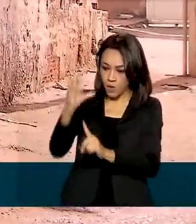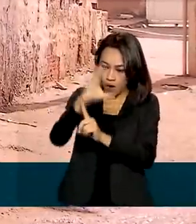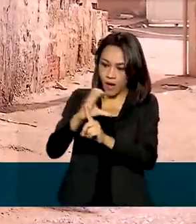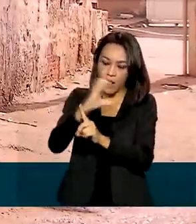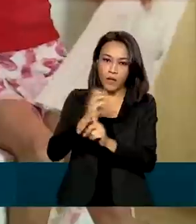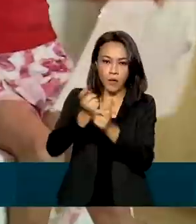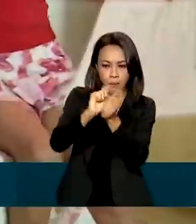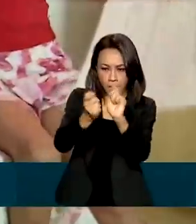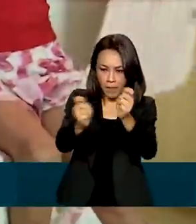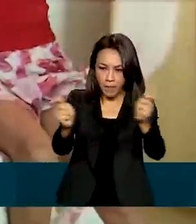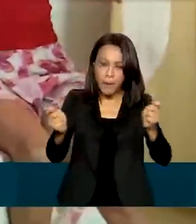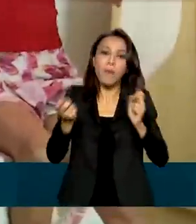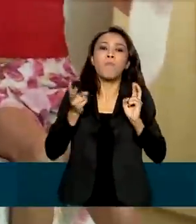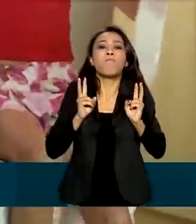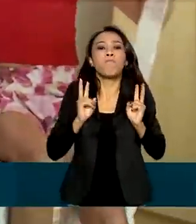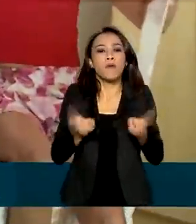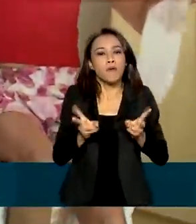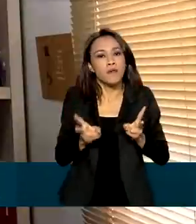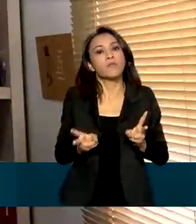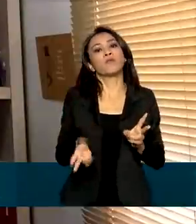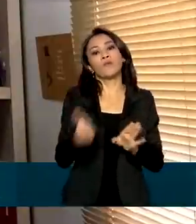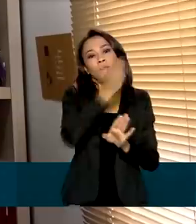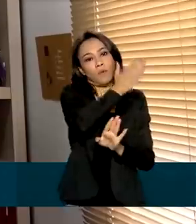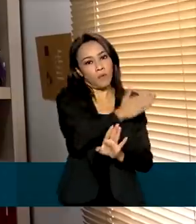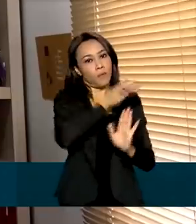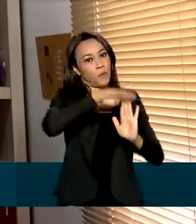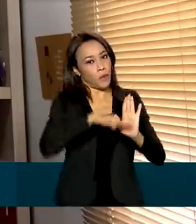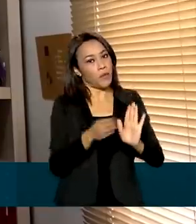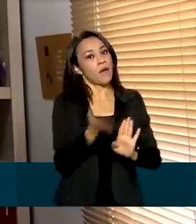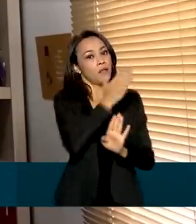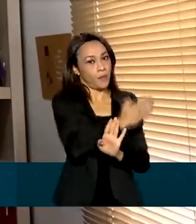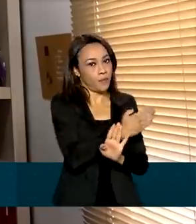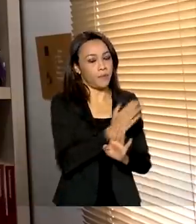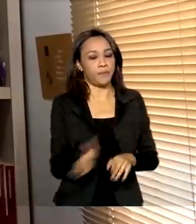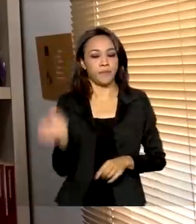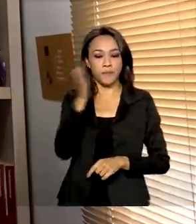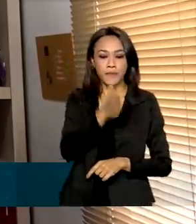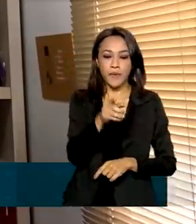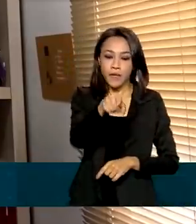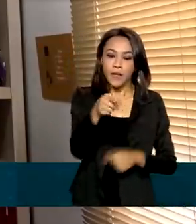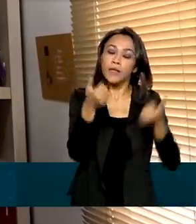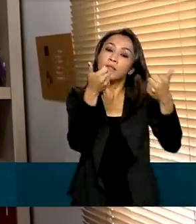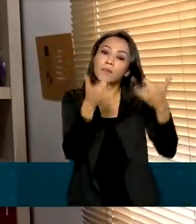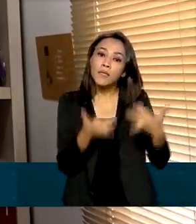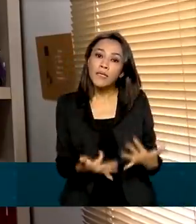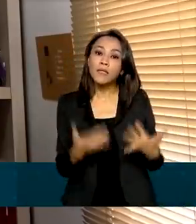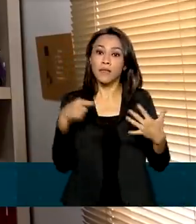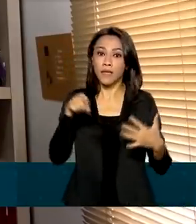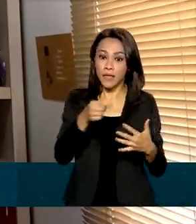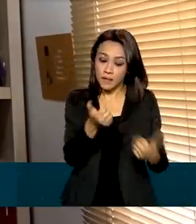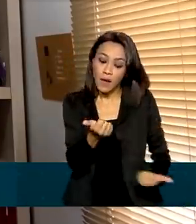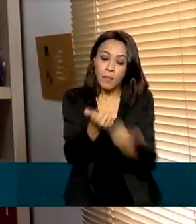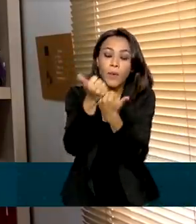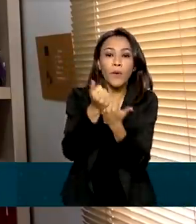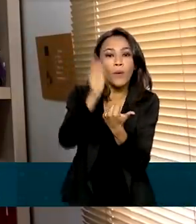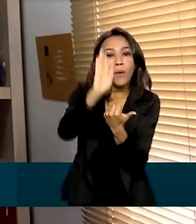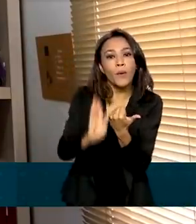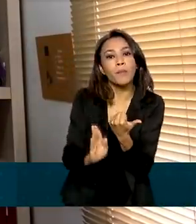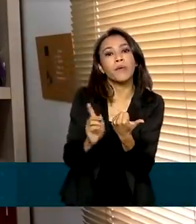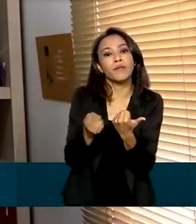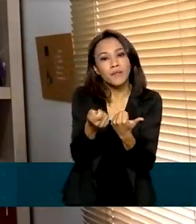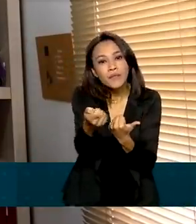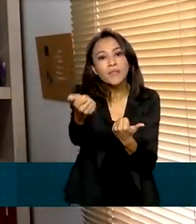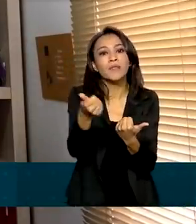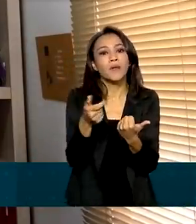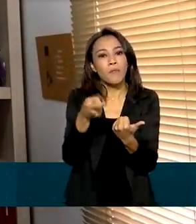continua o mesmo do Bolsa Família. Além da estrutura básica, o Auxílio Brasil cria medidas para incentivar a emancipação das